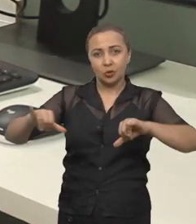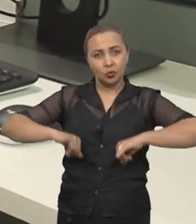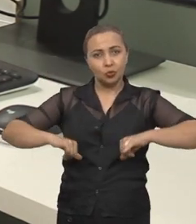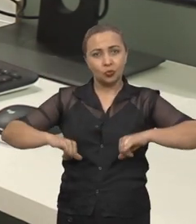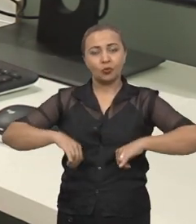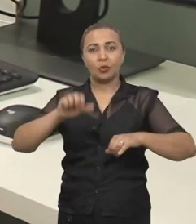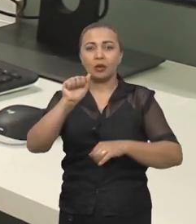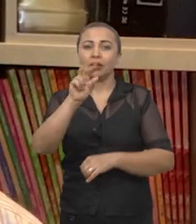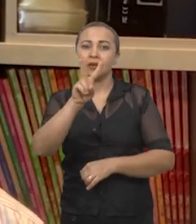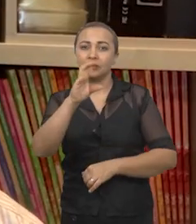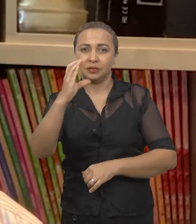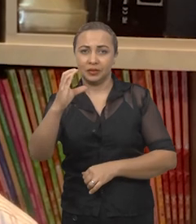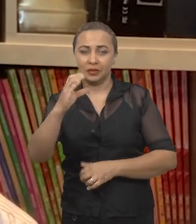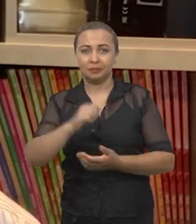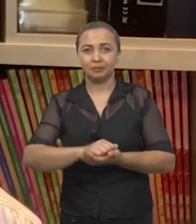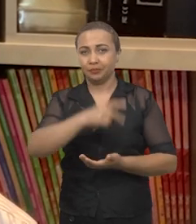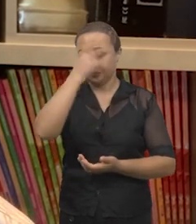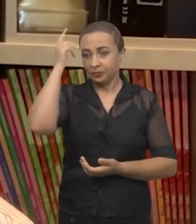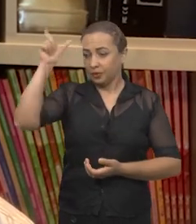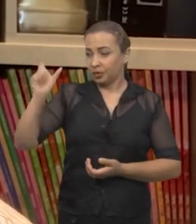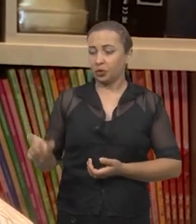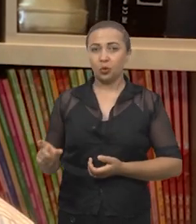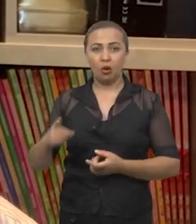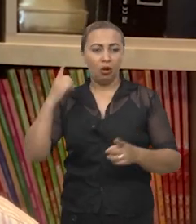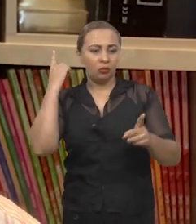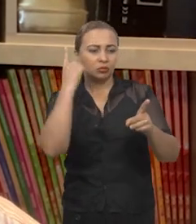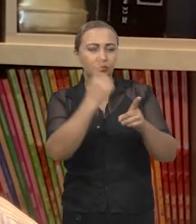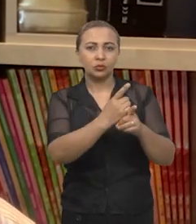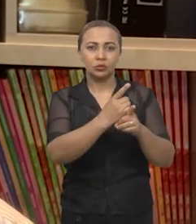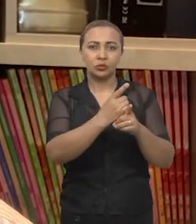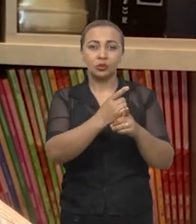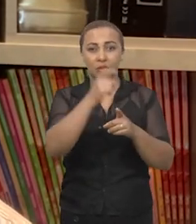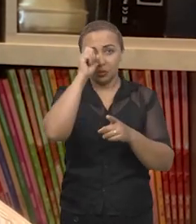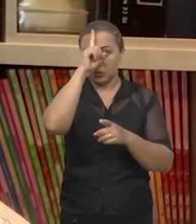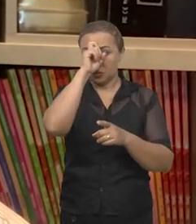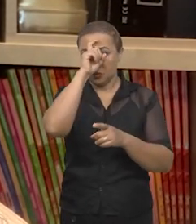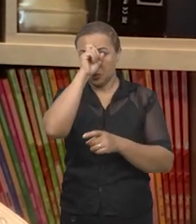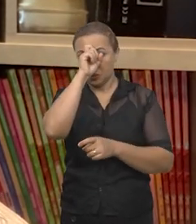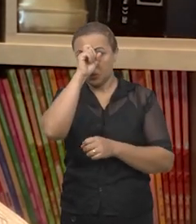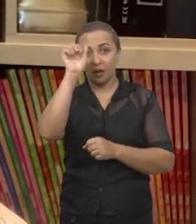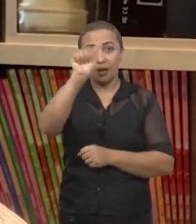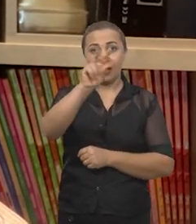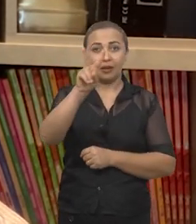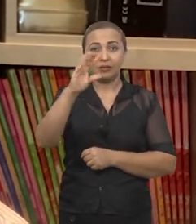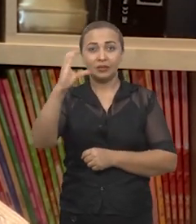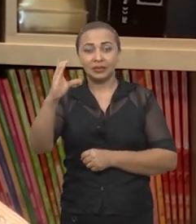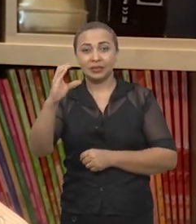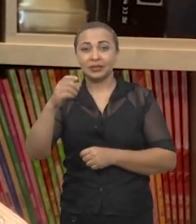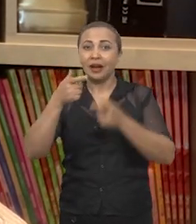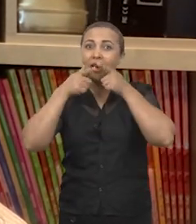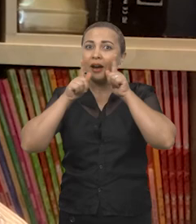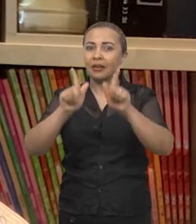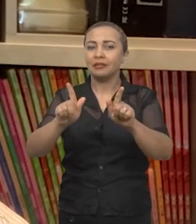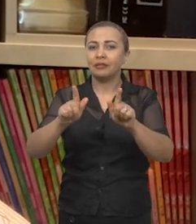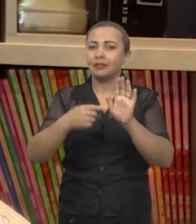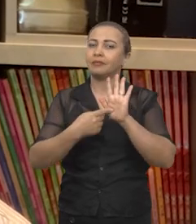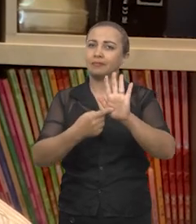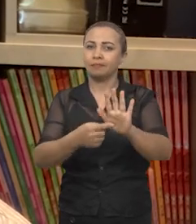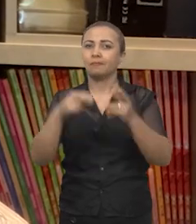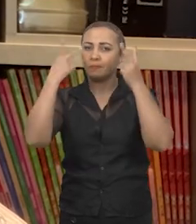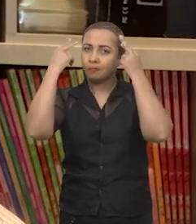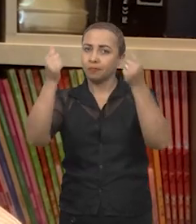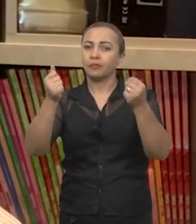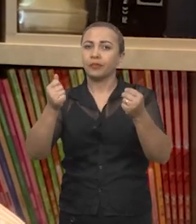de AVC. O paciente que chega na emergência com quadro de AVC agudo ele apresenta